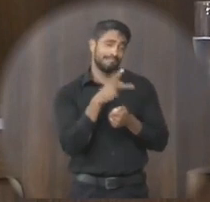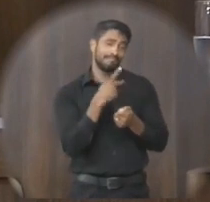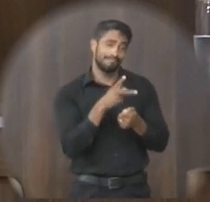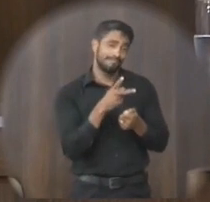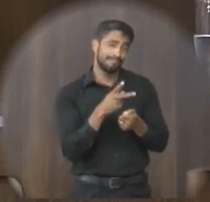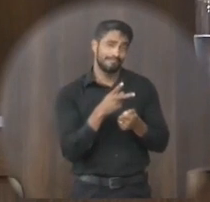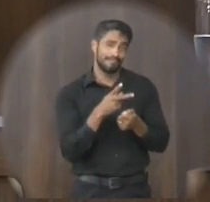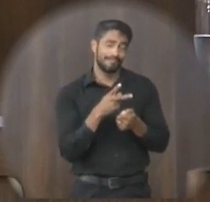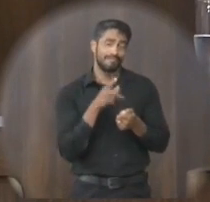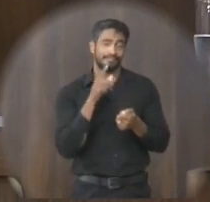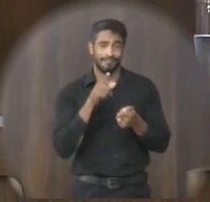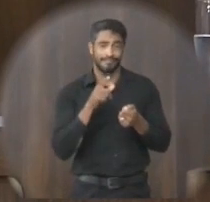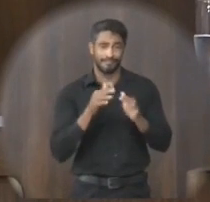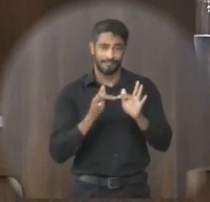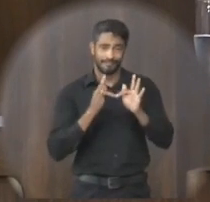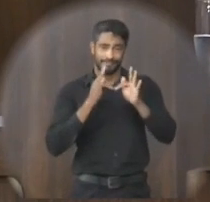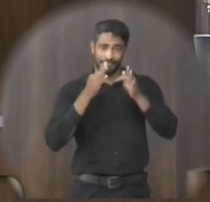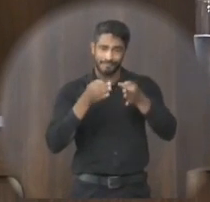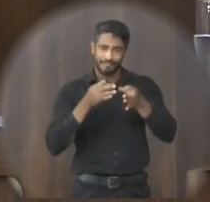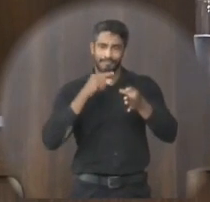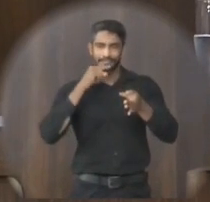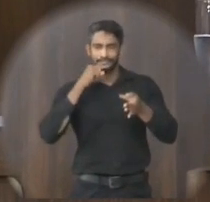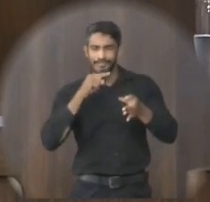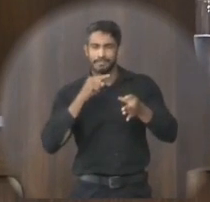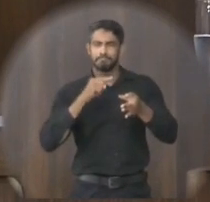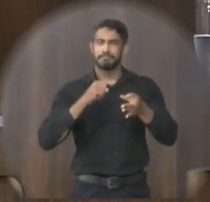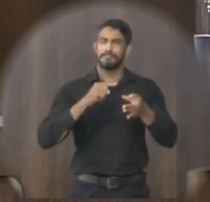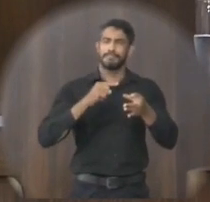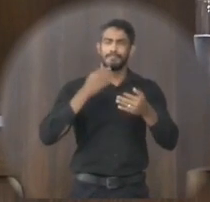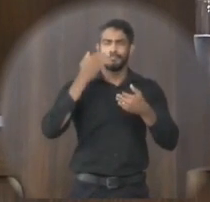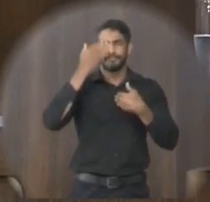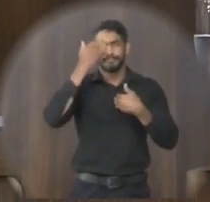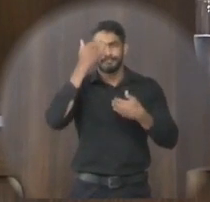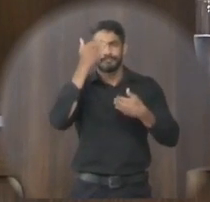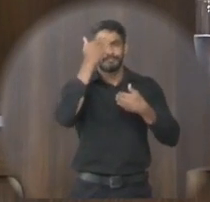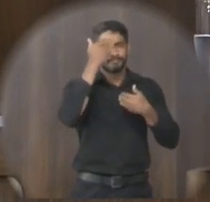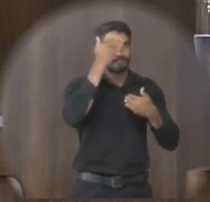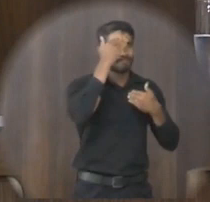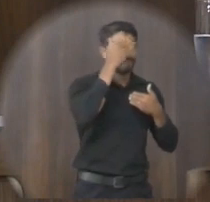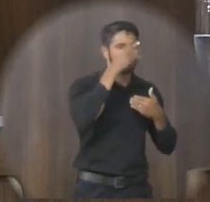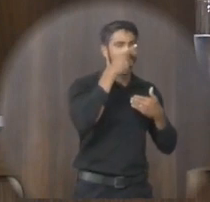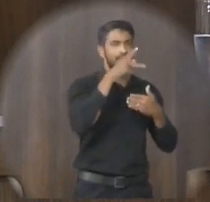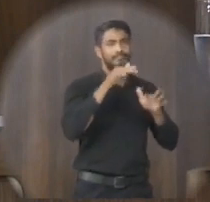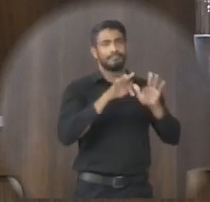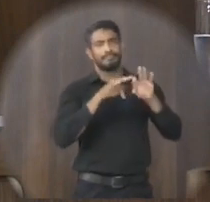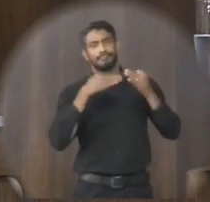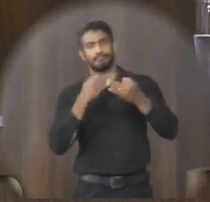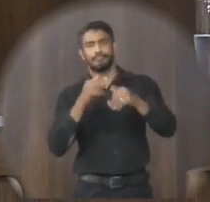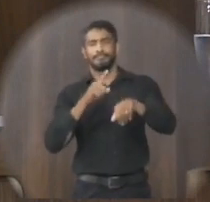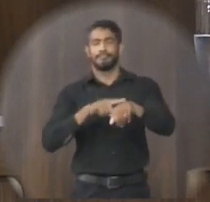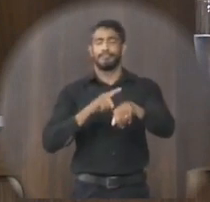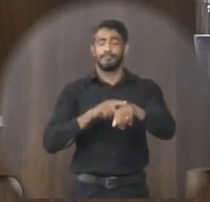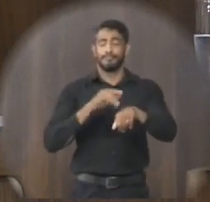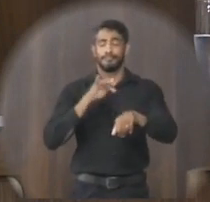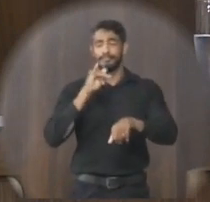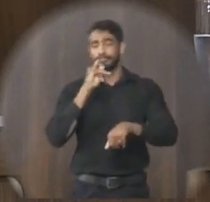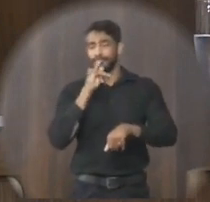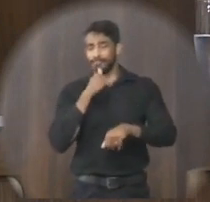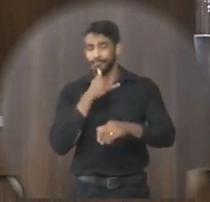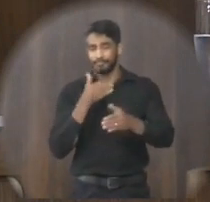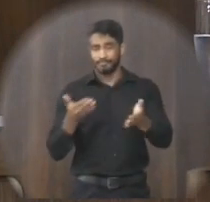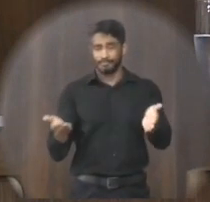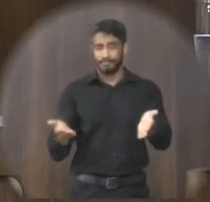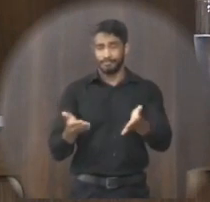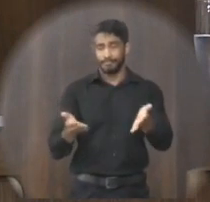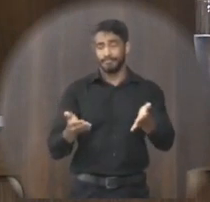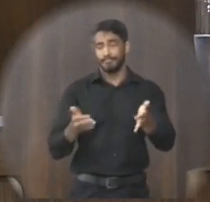e ele passou o final de semana todo despedindo dos familiares então foi um momento de muita tristeza estão vivendo lá hoje a